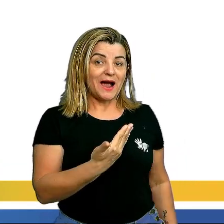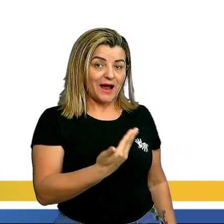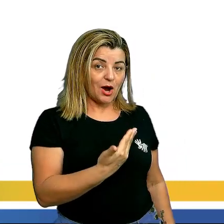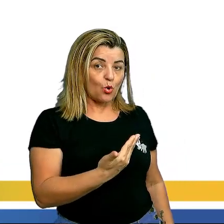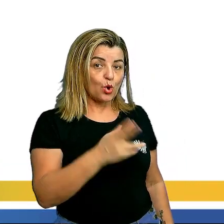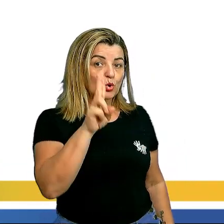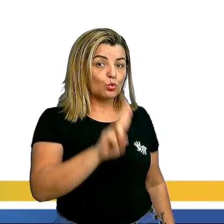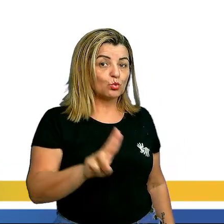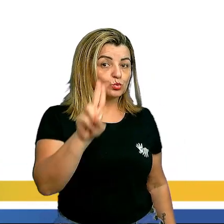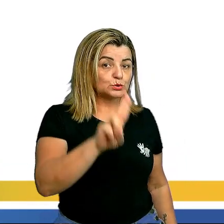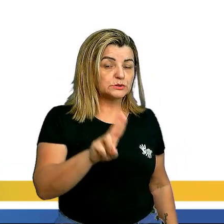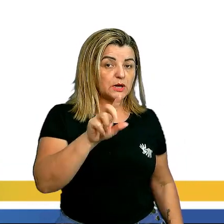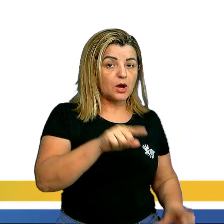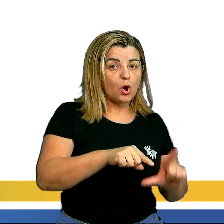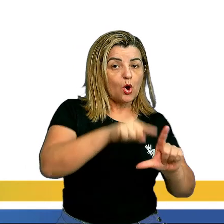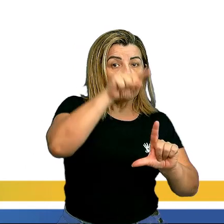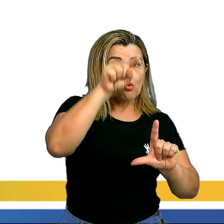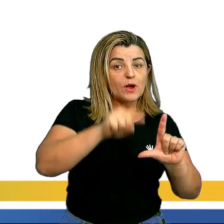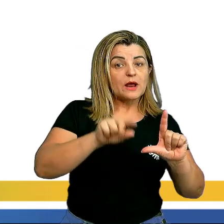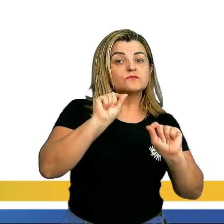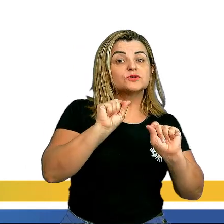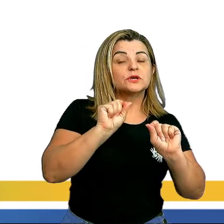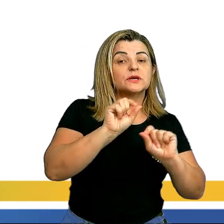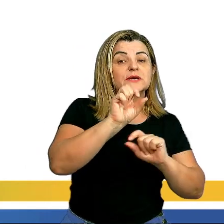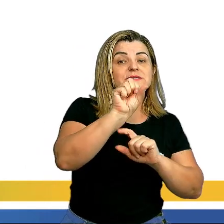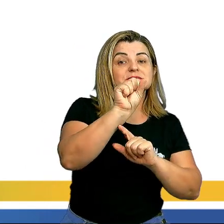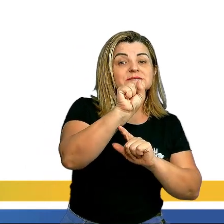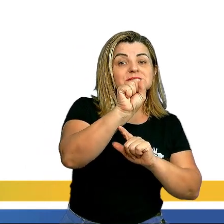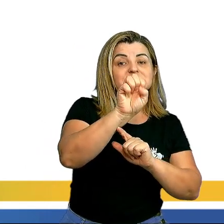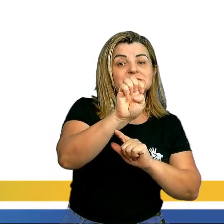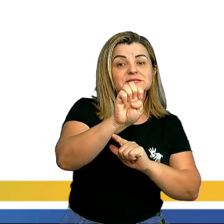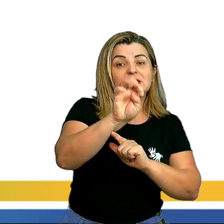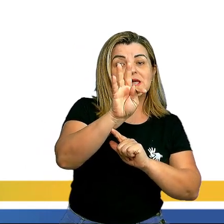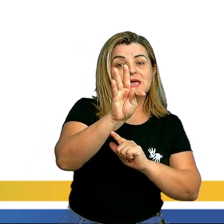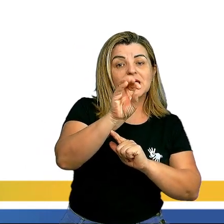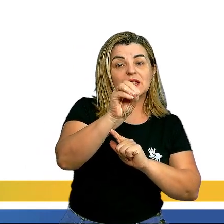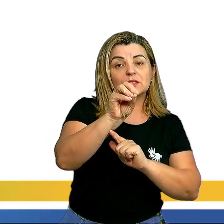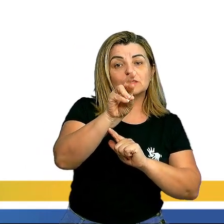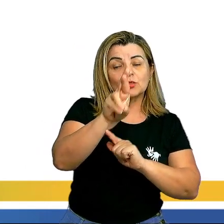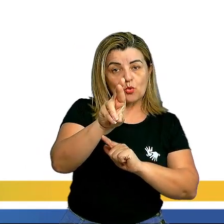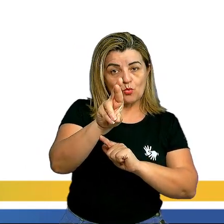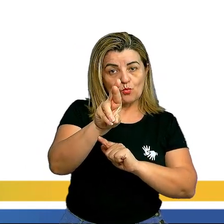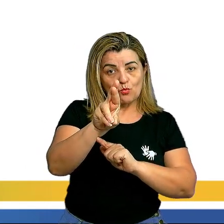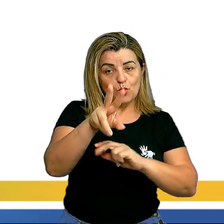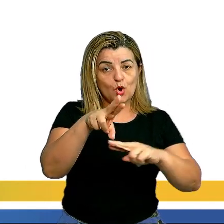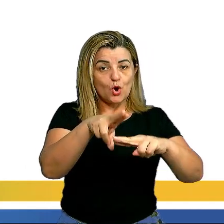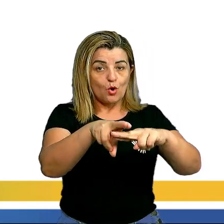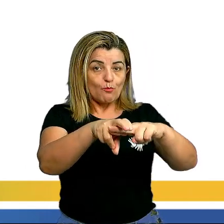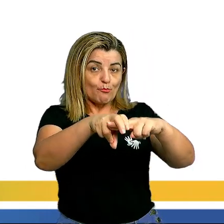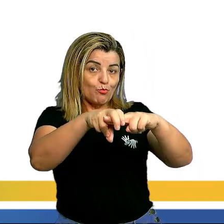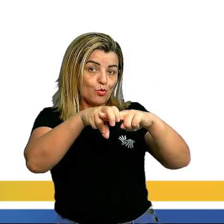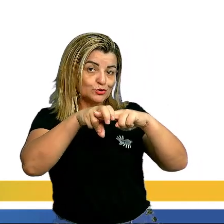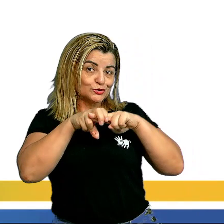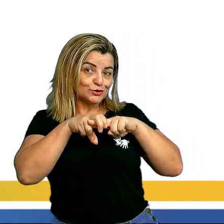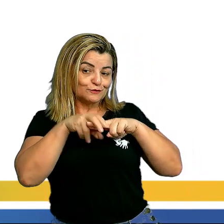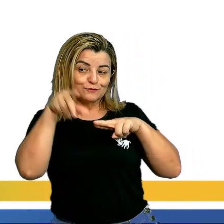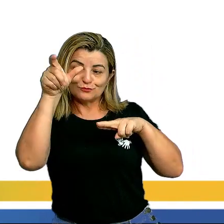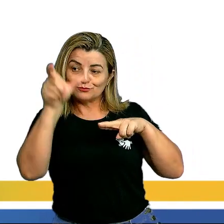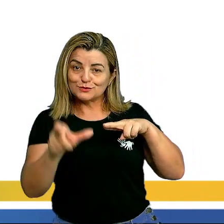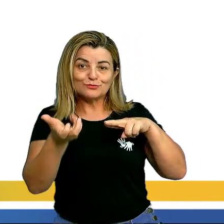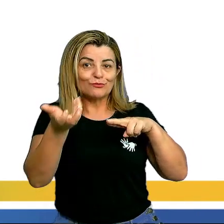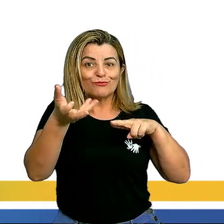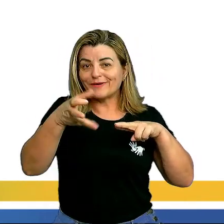setor. Então olha, observe aí. Motivos dos não clientes